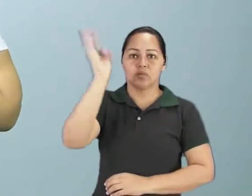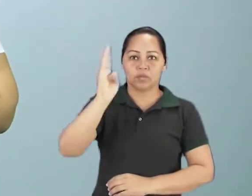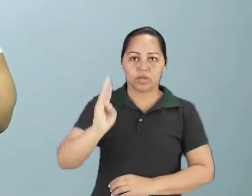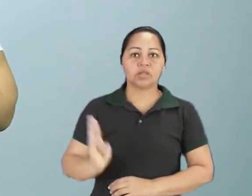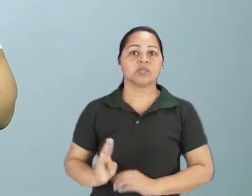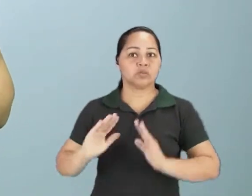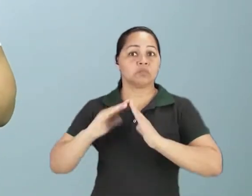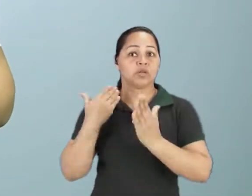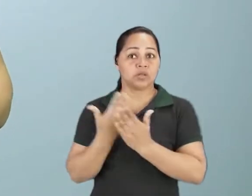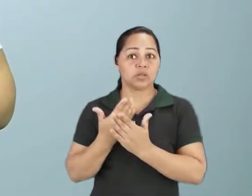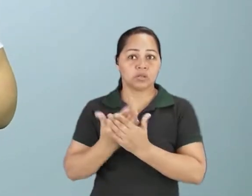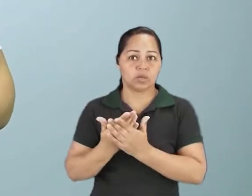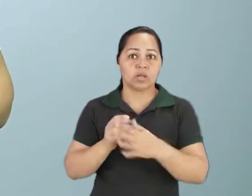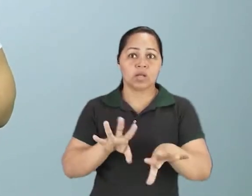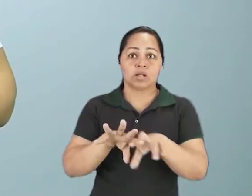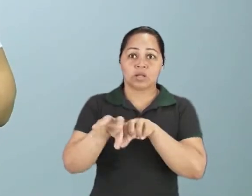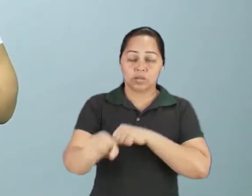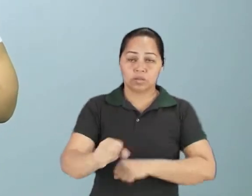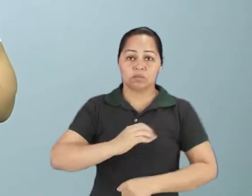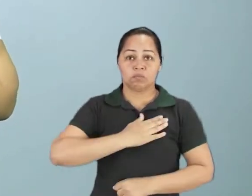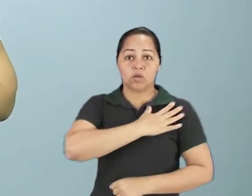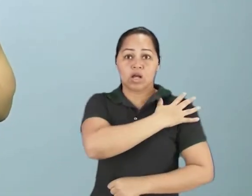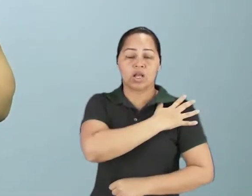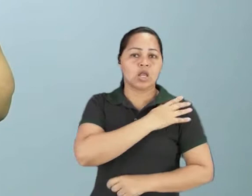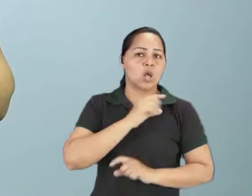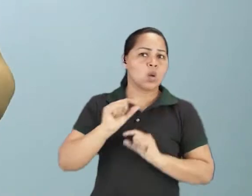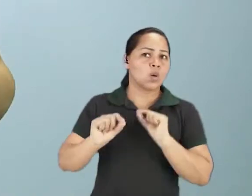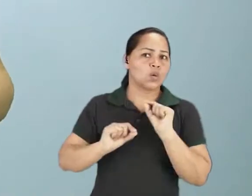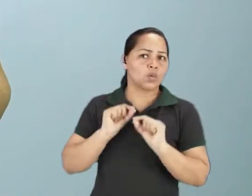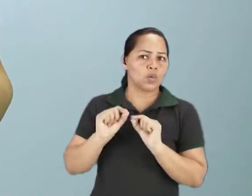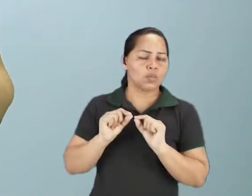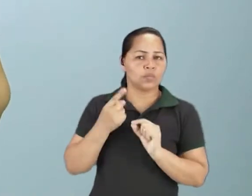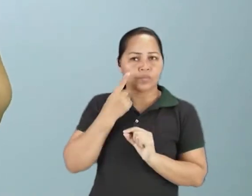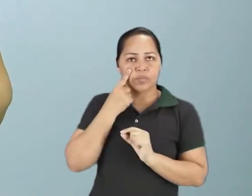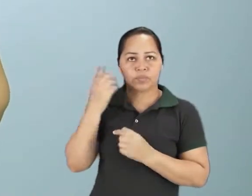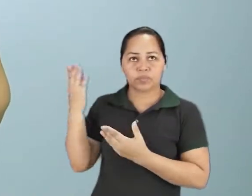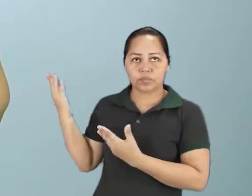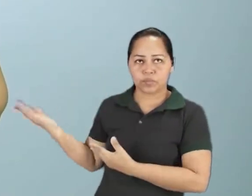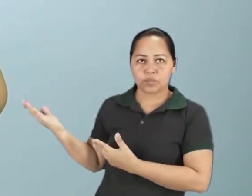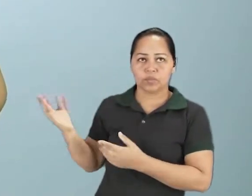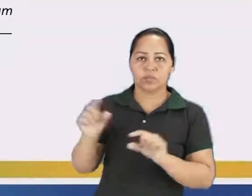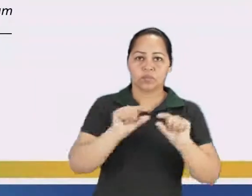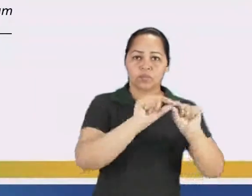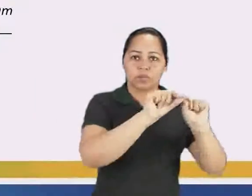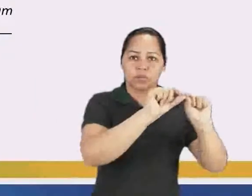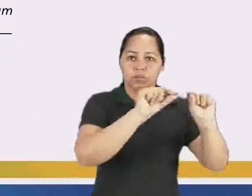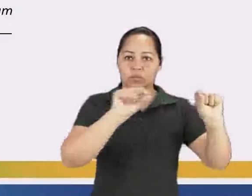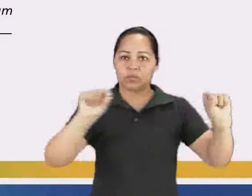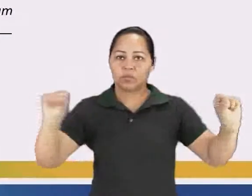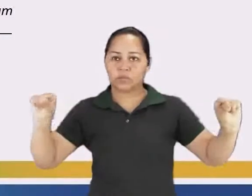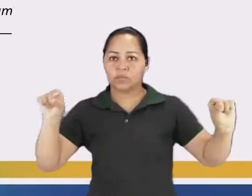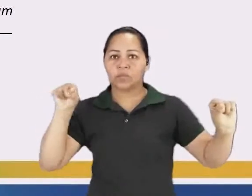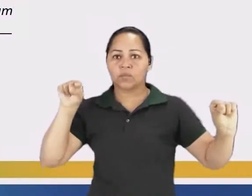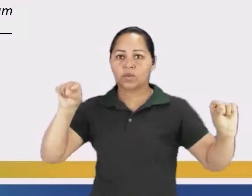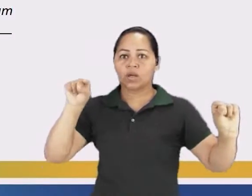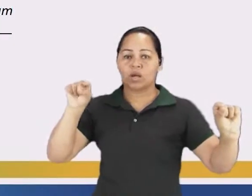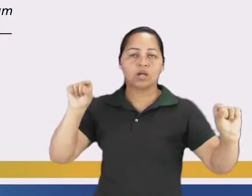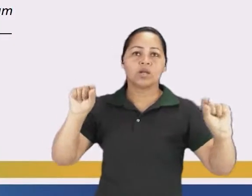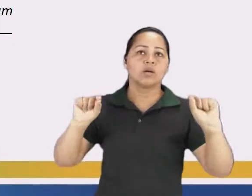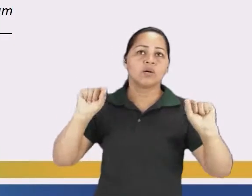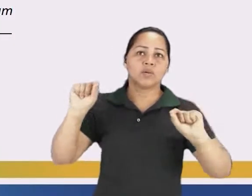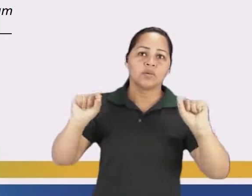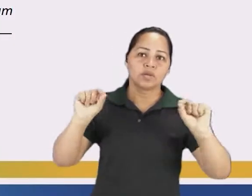para a graduação de sargentos. Então, complete o espaço correspondente. Aqui faz